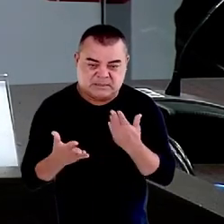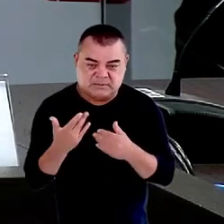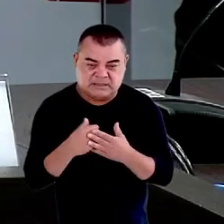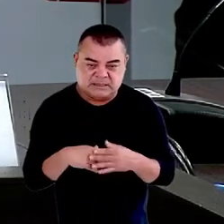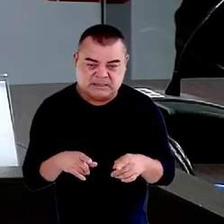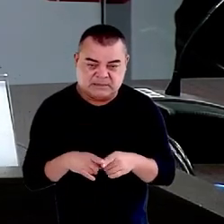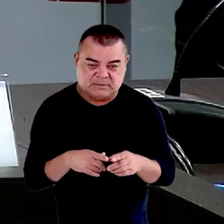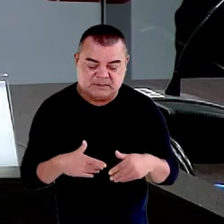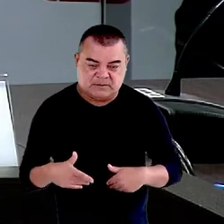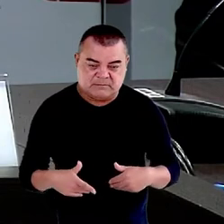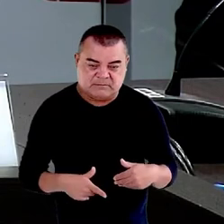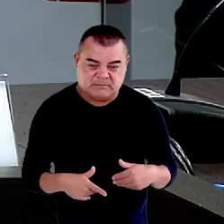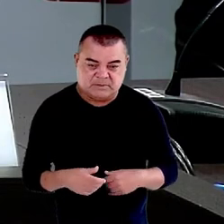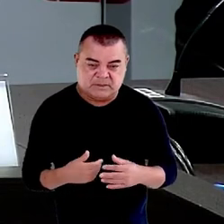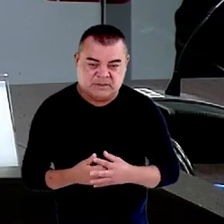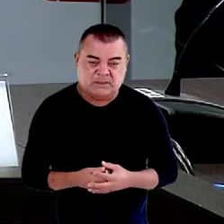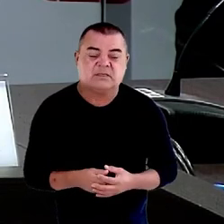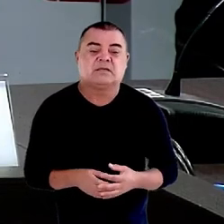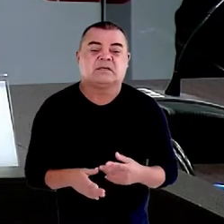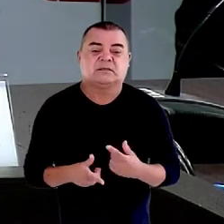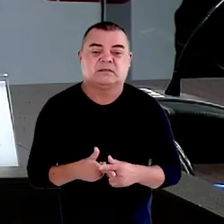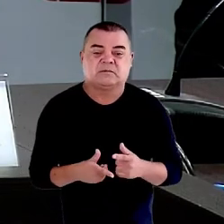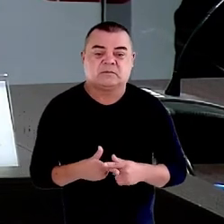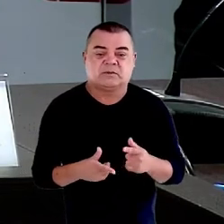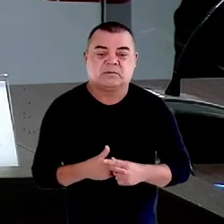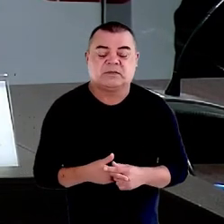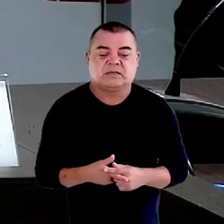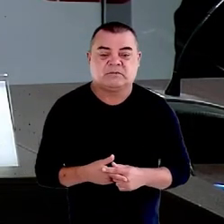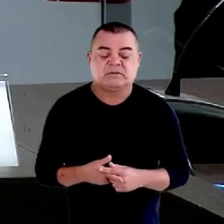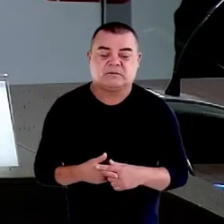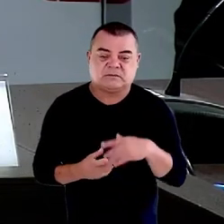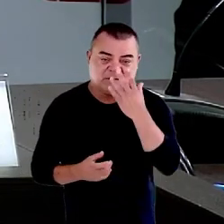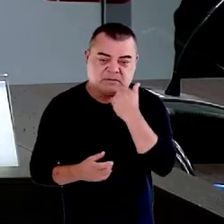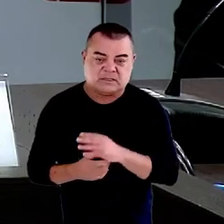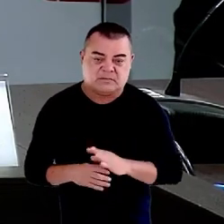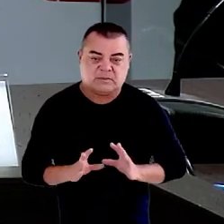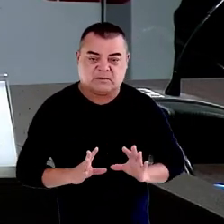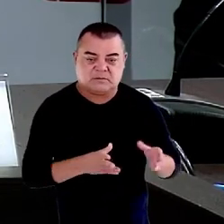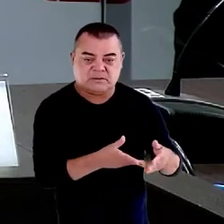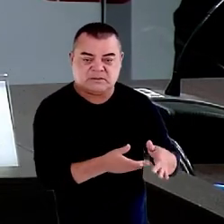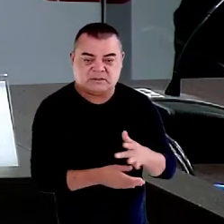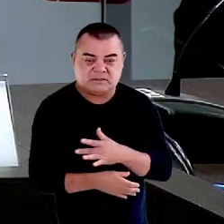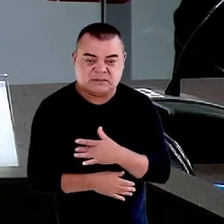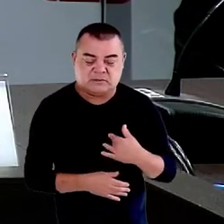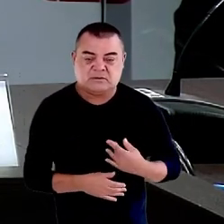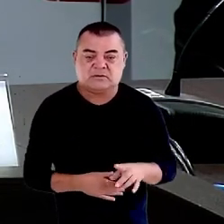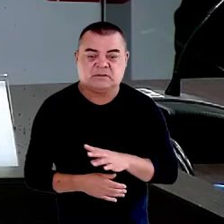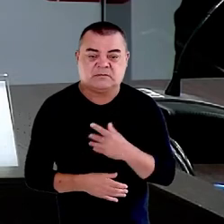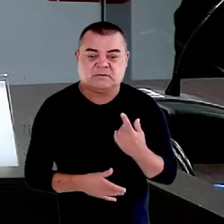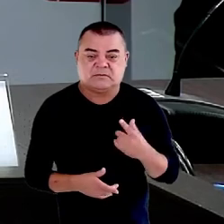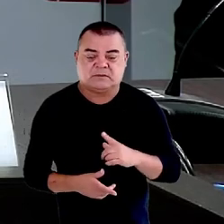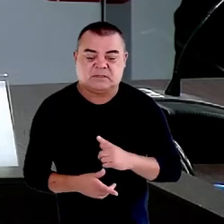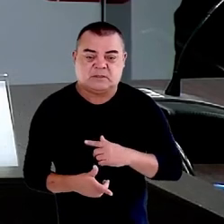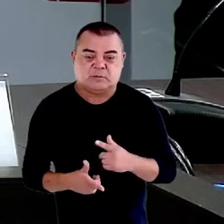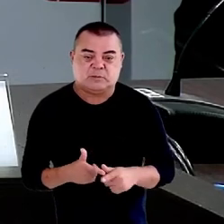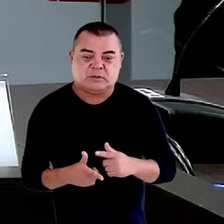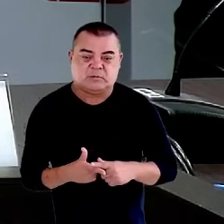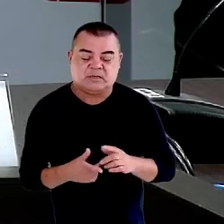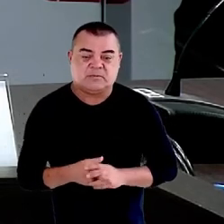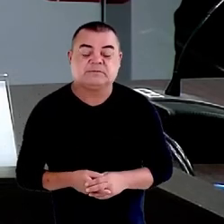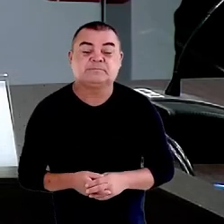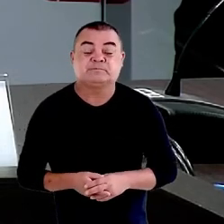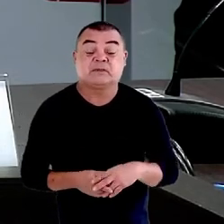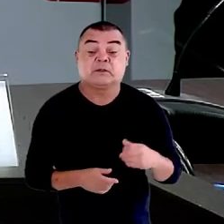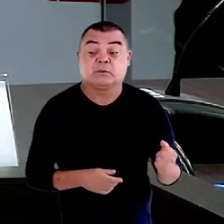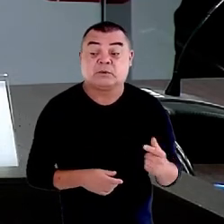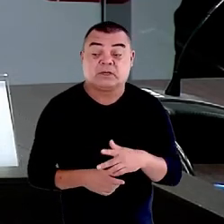comissão do Conselho, que é a Comissão da Saúde, quer dizer, nós vamos ter problemas lá. Do que eu ouvi aqui,